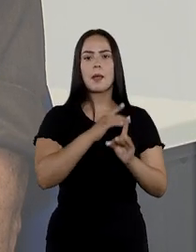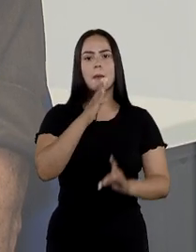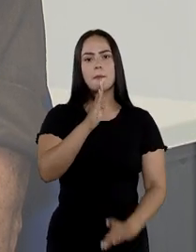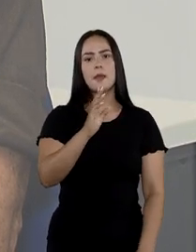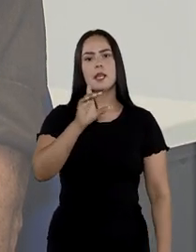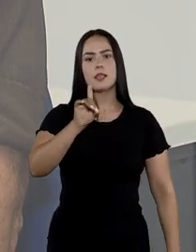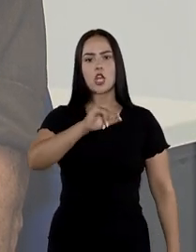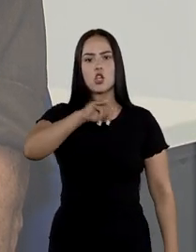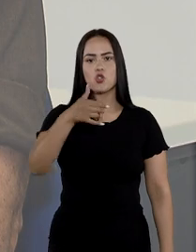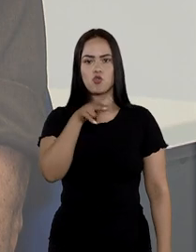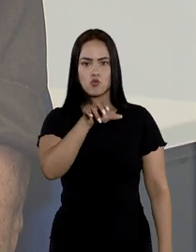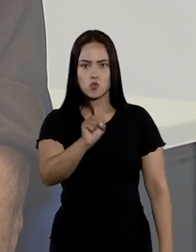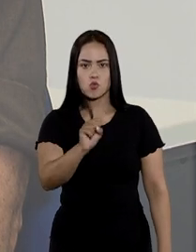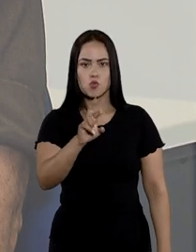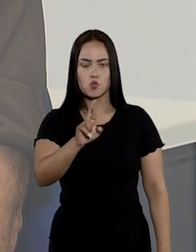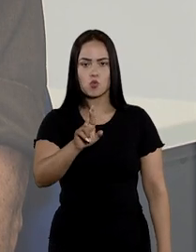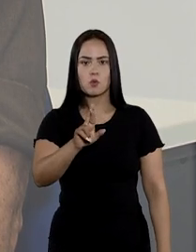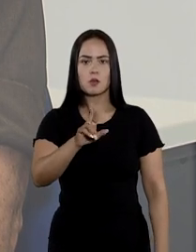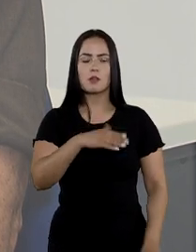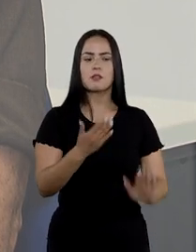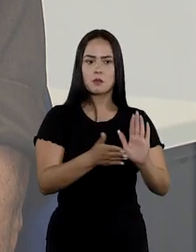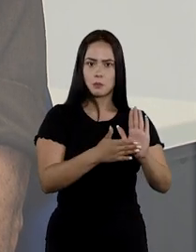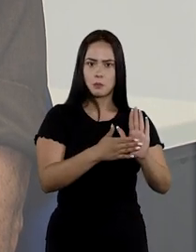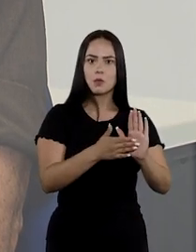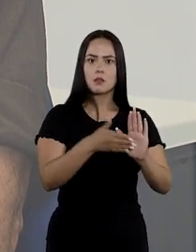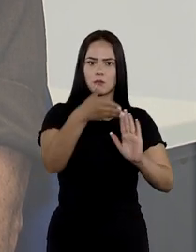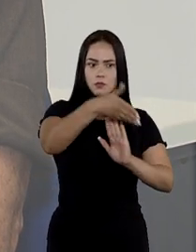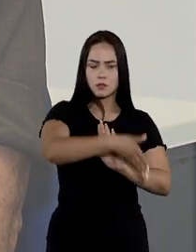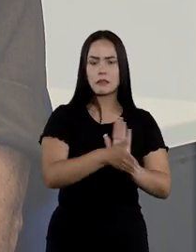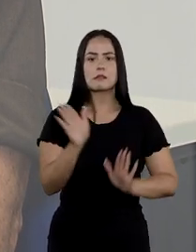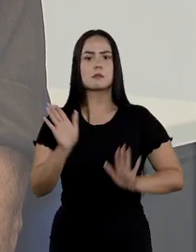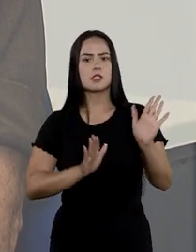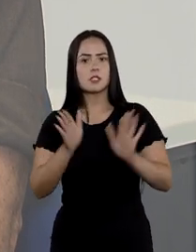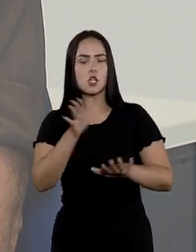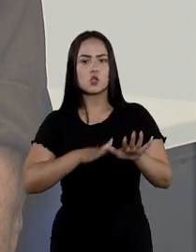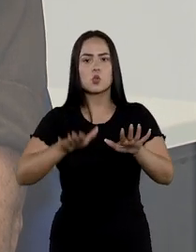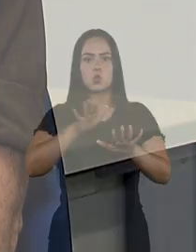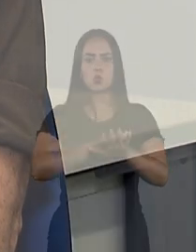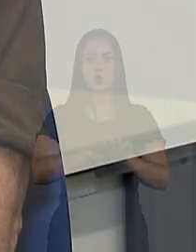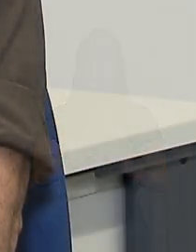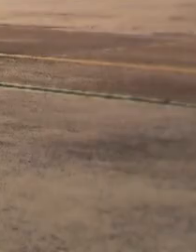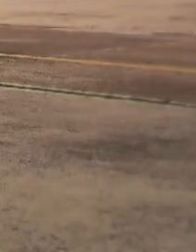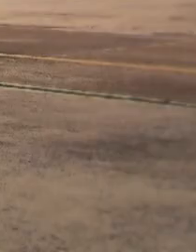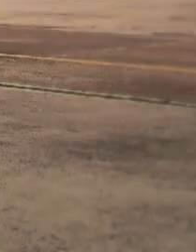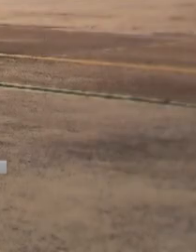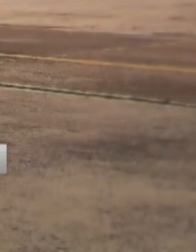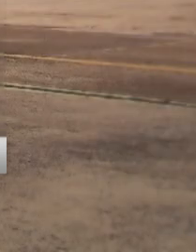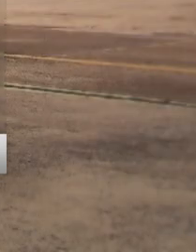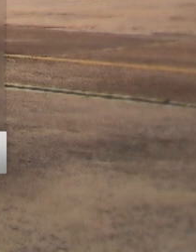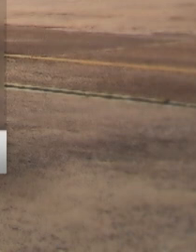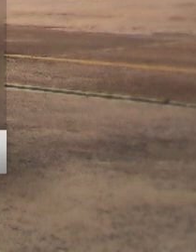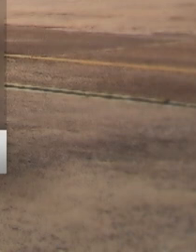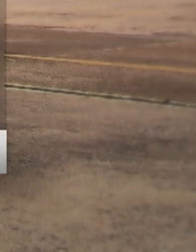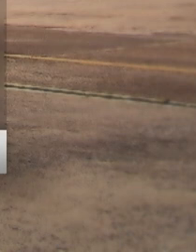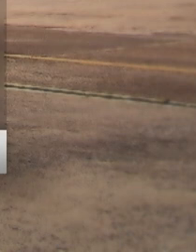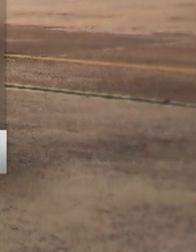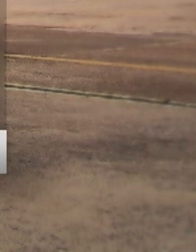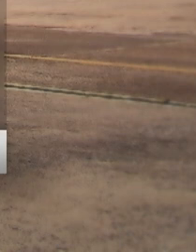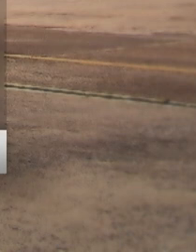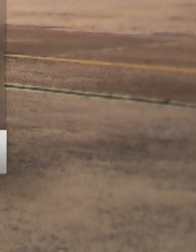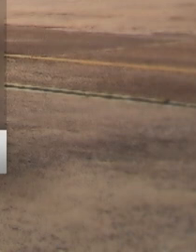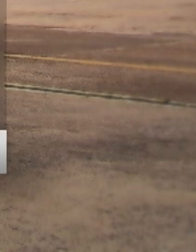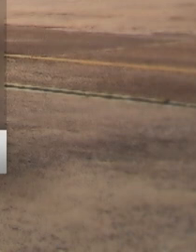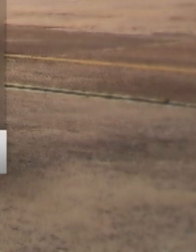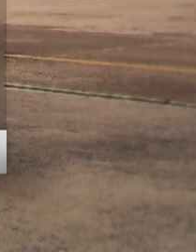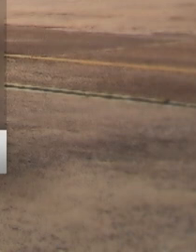BDJU e na página da Acessibilidade e Inclusão, na nova página do SharePoint. Você vai conferir as pílulas